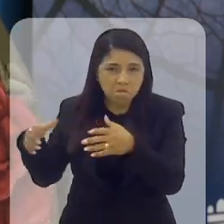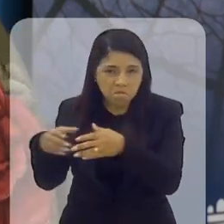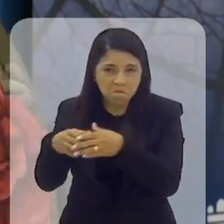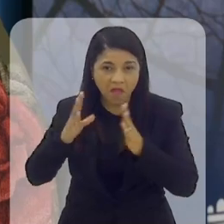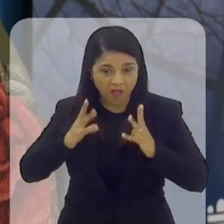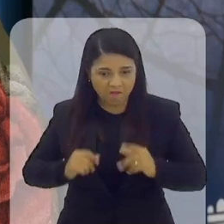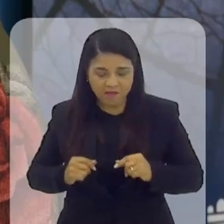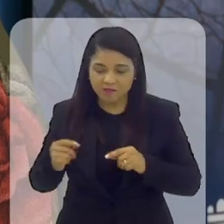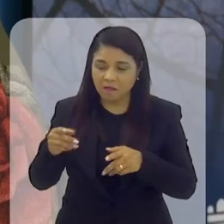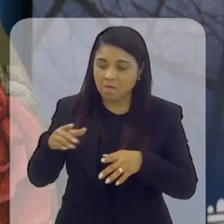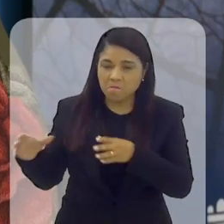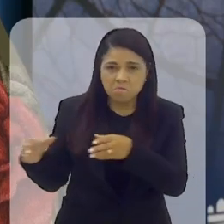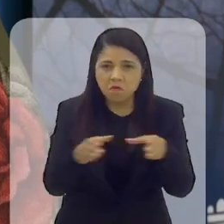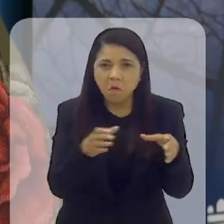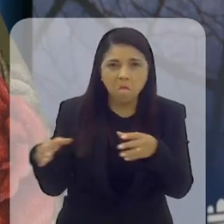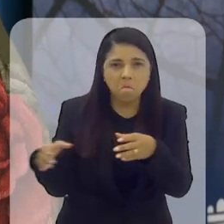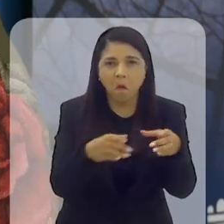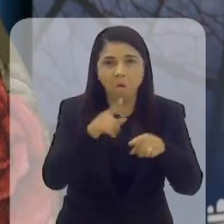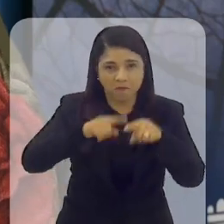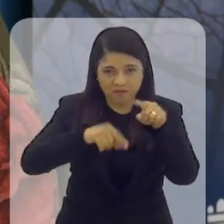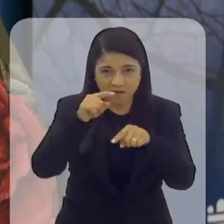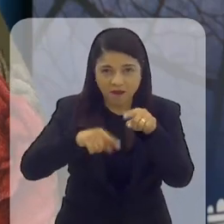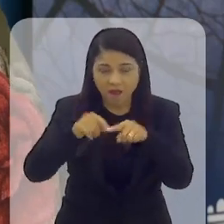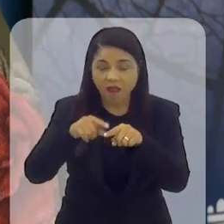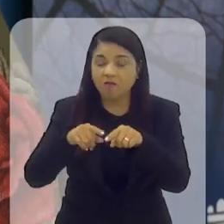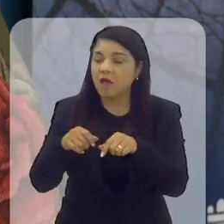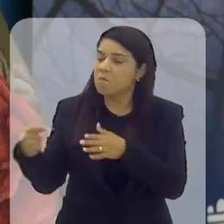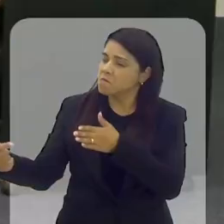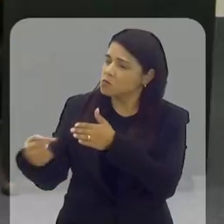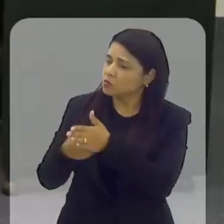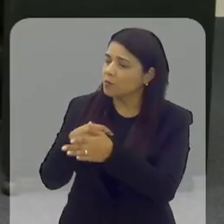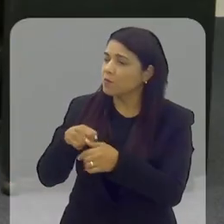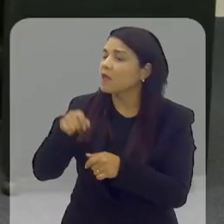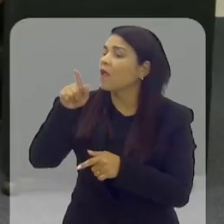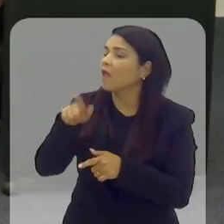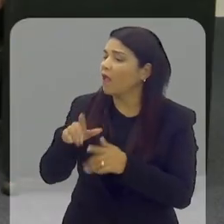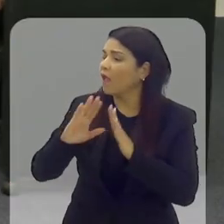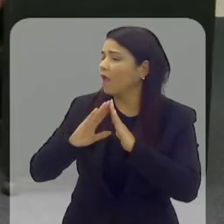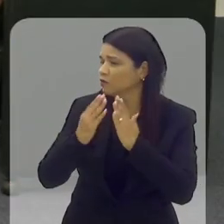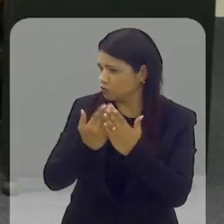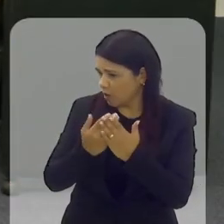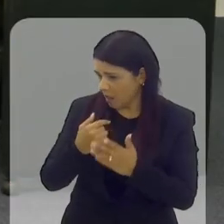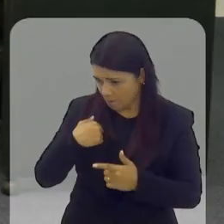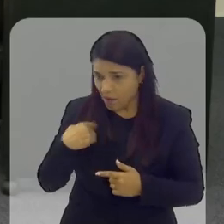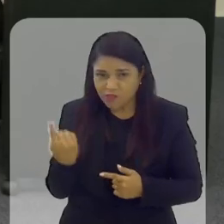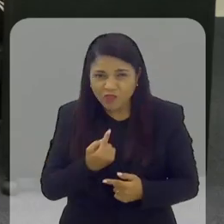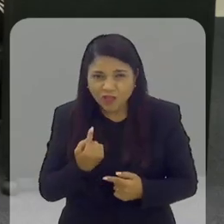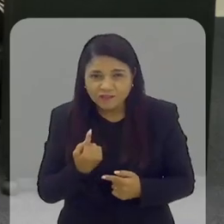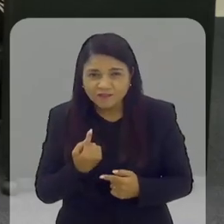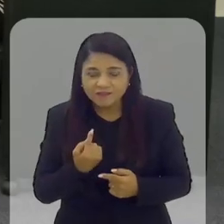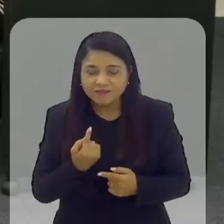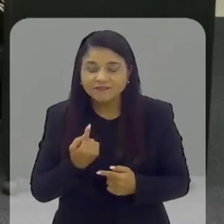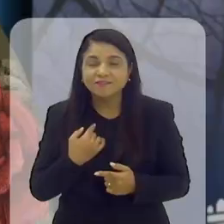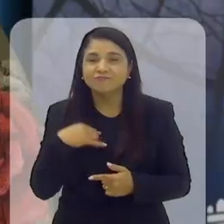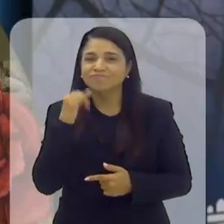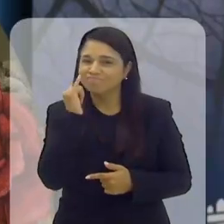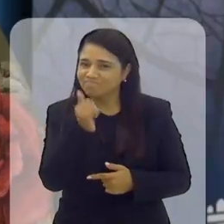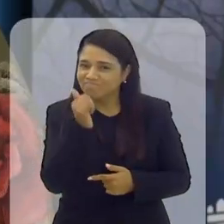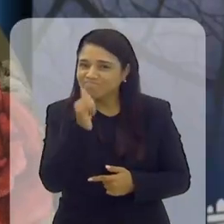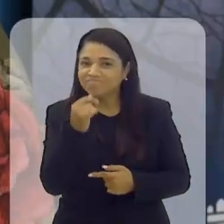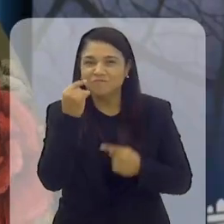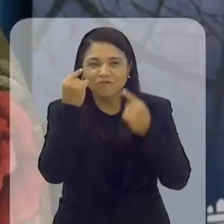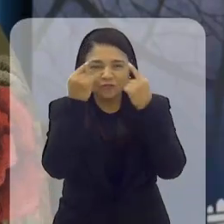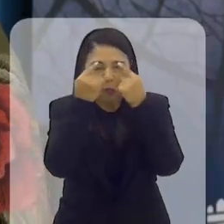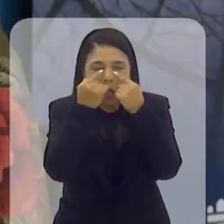e eles olharem para mim e perguntarem para quem era aquela escola se era para eles também. Todas as vezes que eu